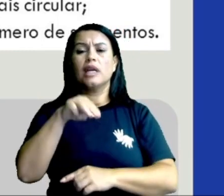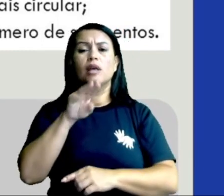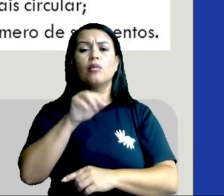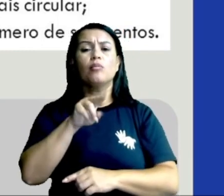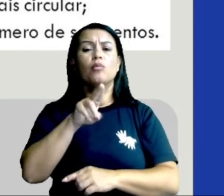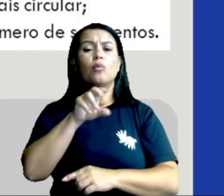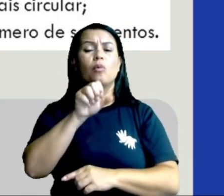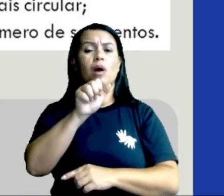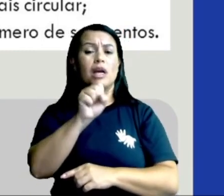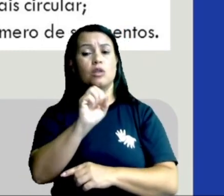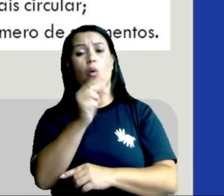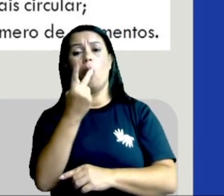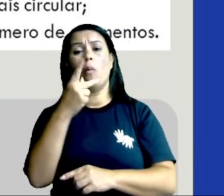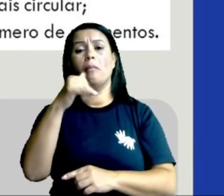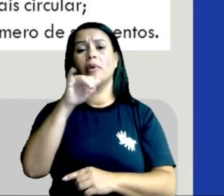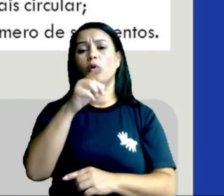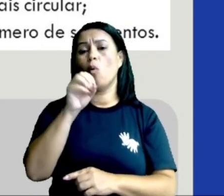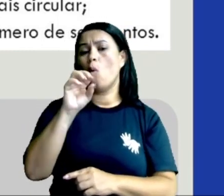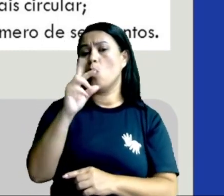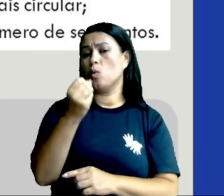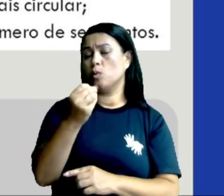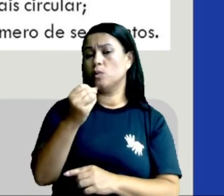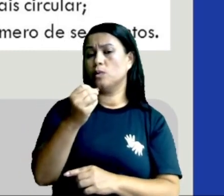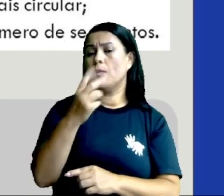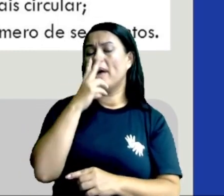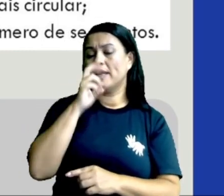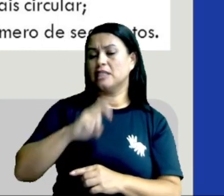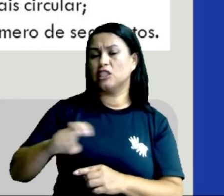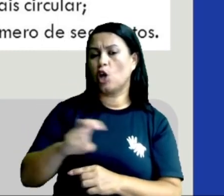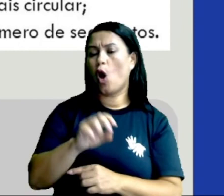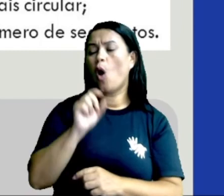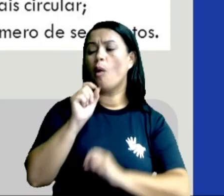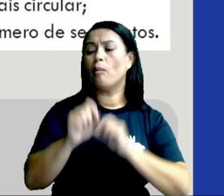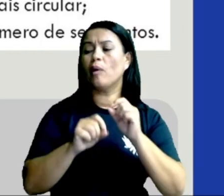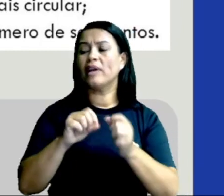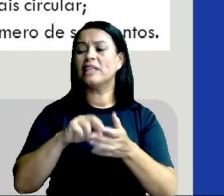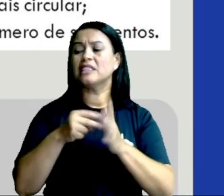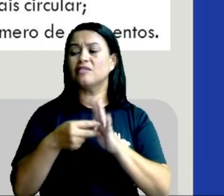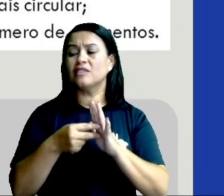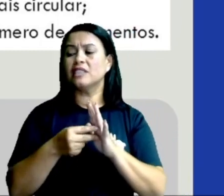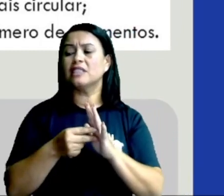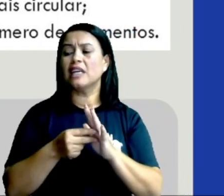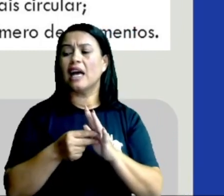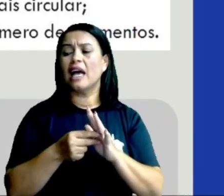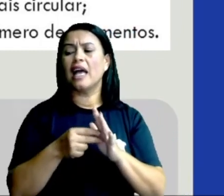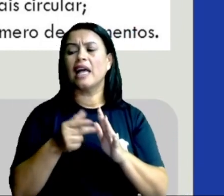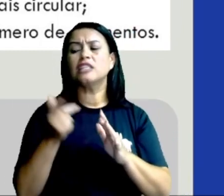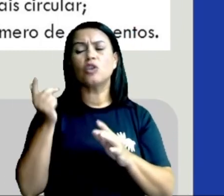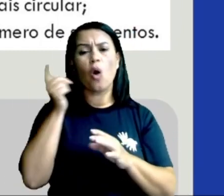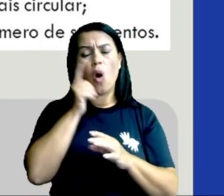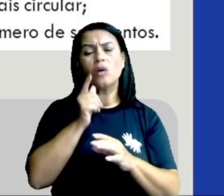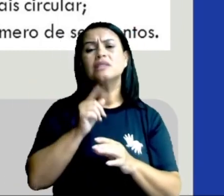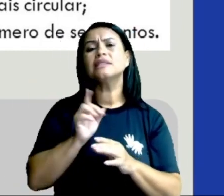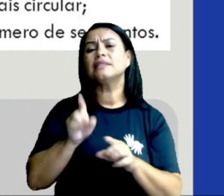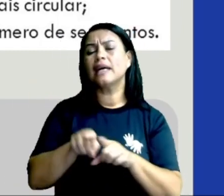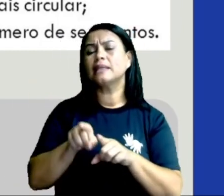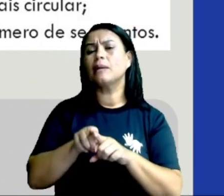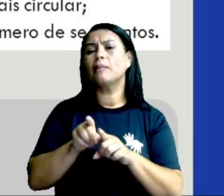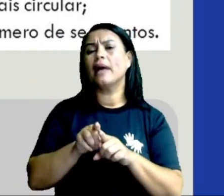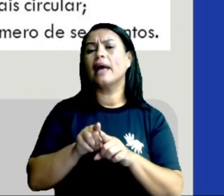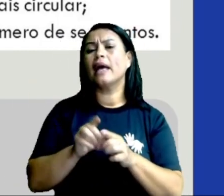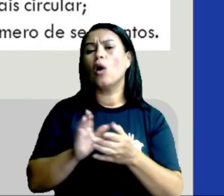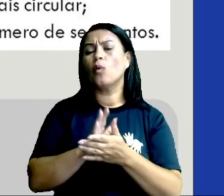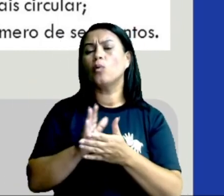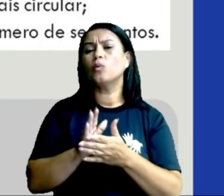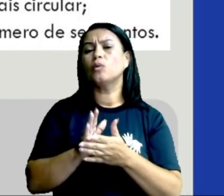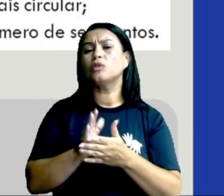eles apresentam movimentos lentos, você vê lá bem lentinho andando, eles são herbívoros, eles inclusive são melhores decompositores